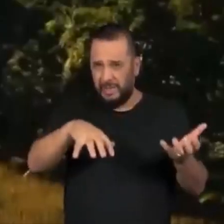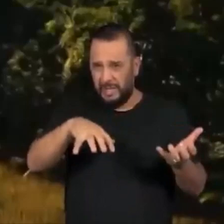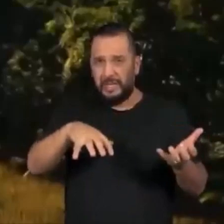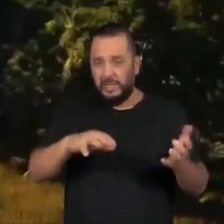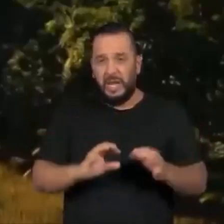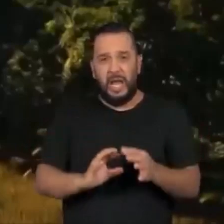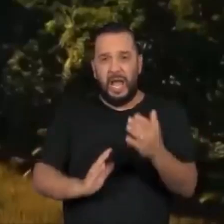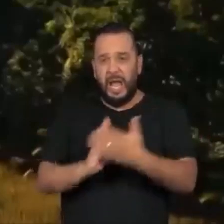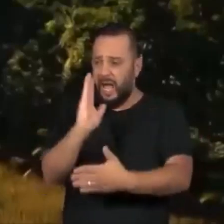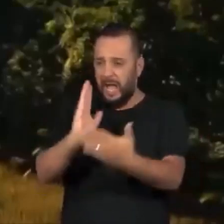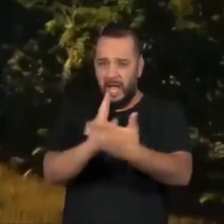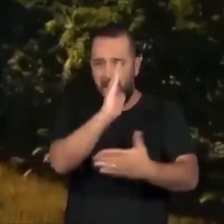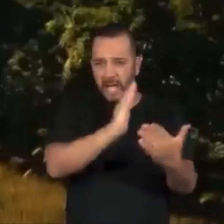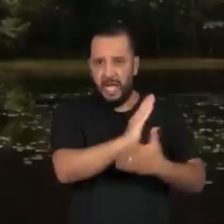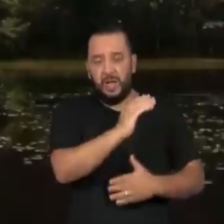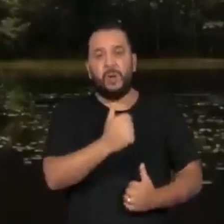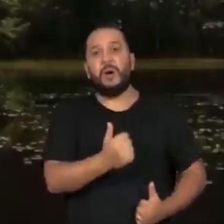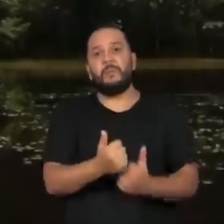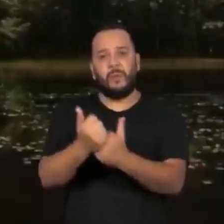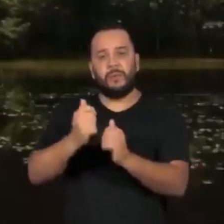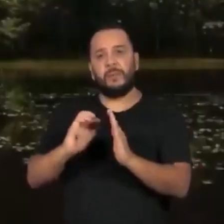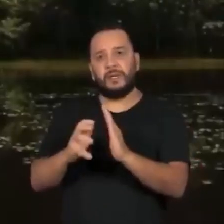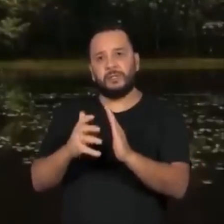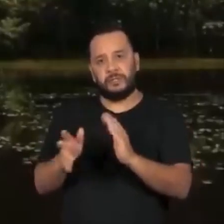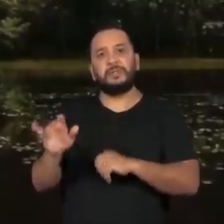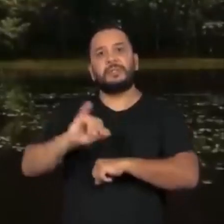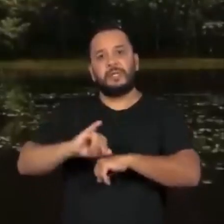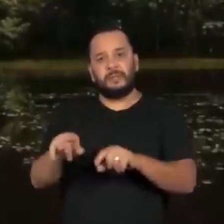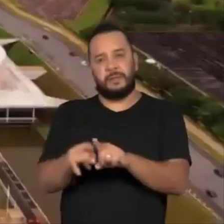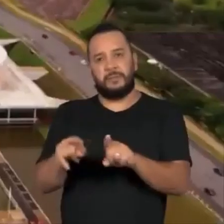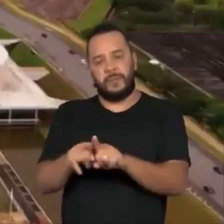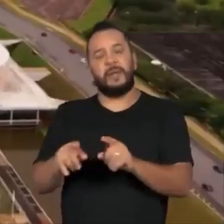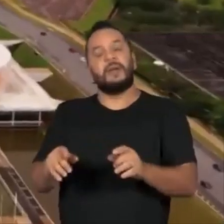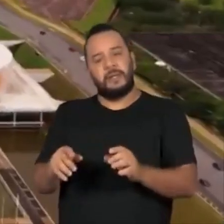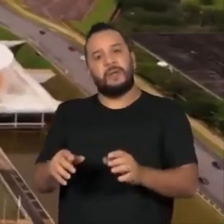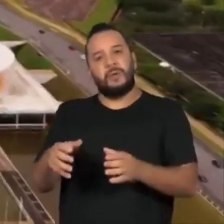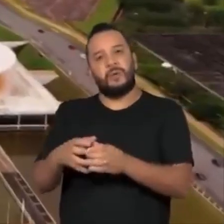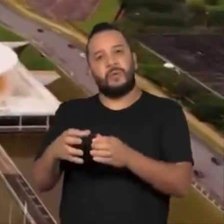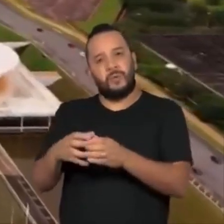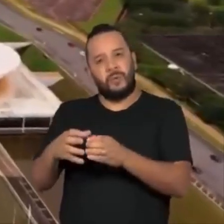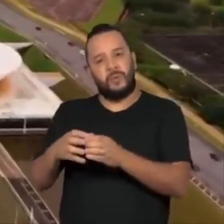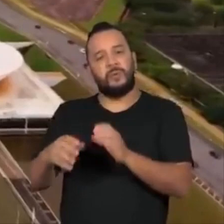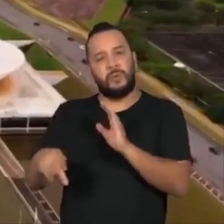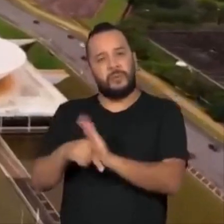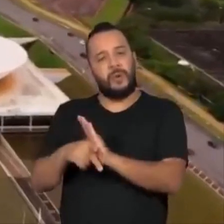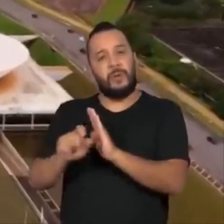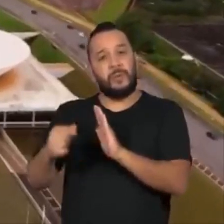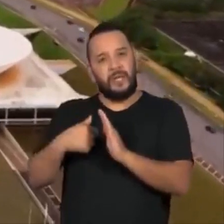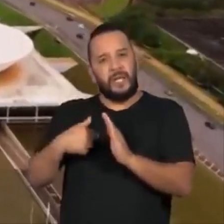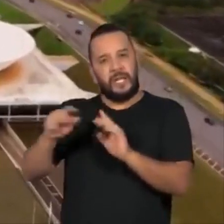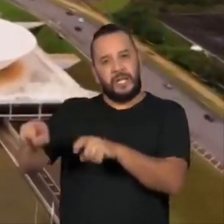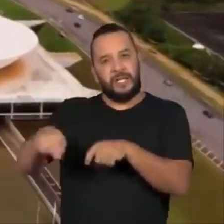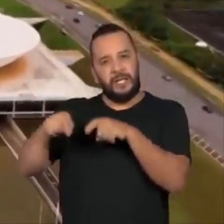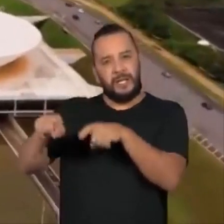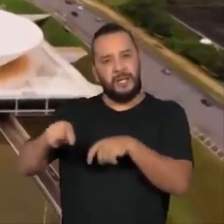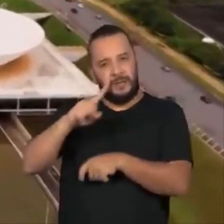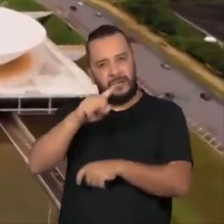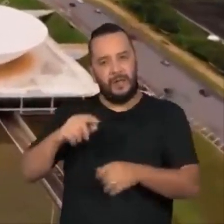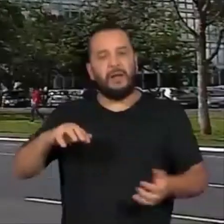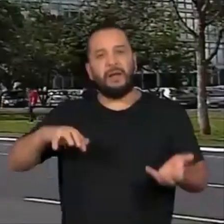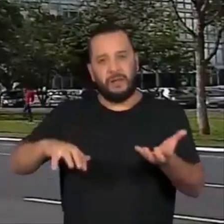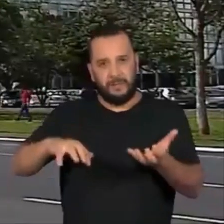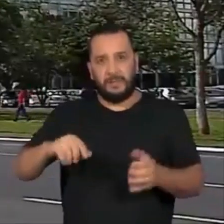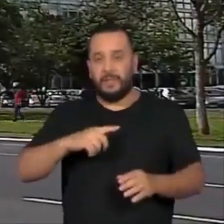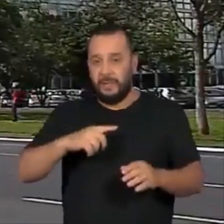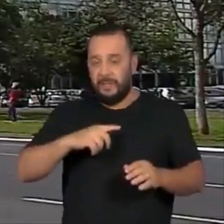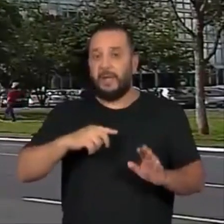passar, com o apoio do Centrão e da bancada ruralista. A Comissão Mista do Congresso, que analisa a medida provisória de